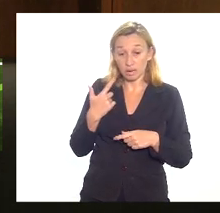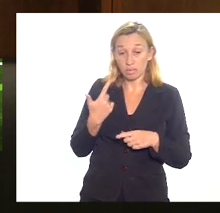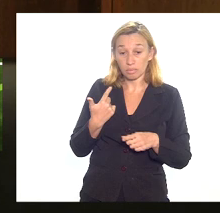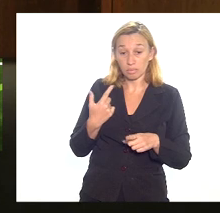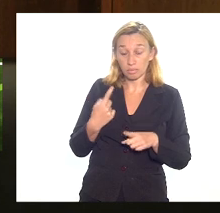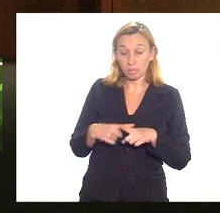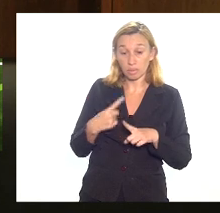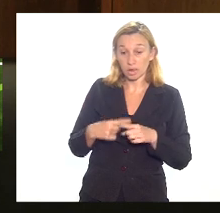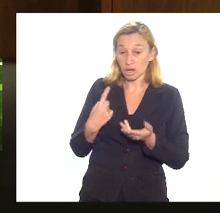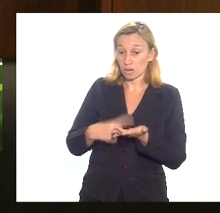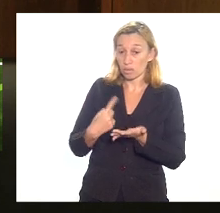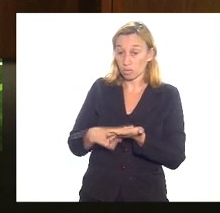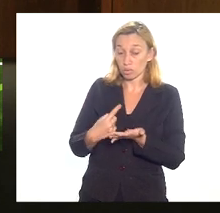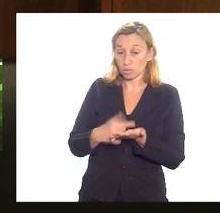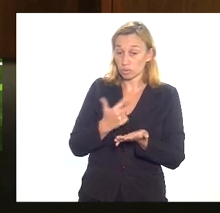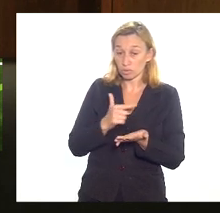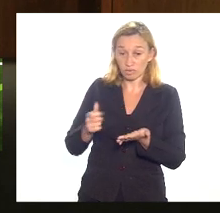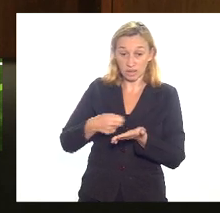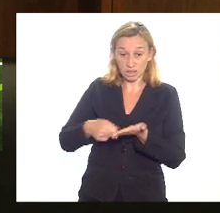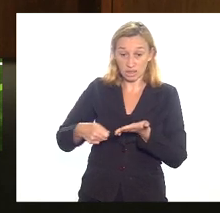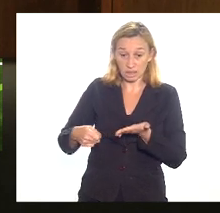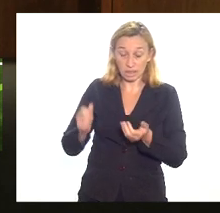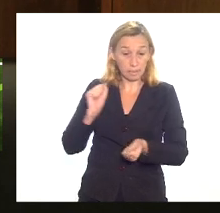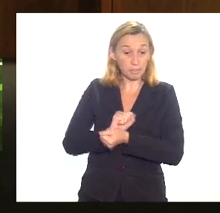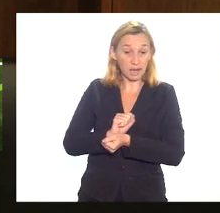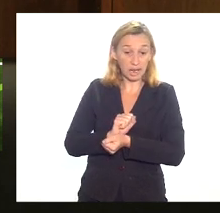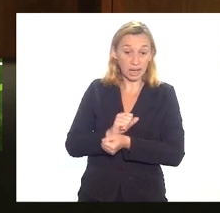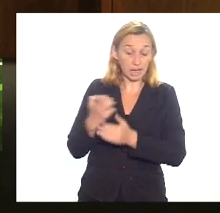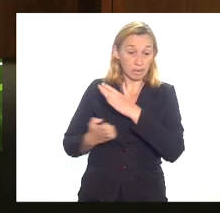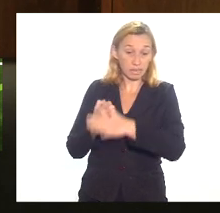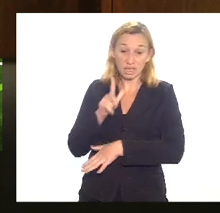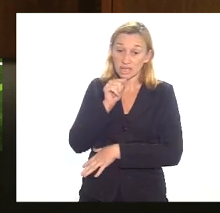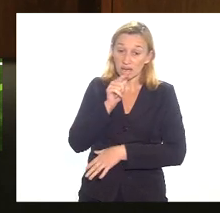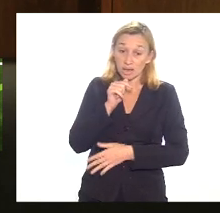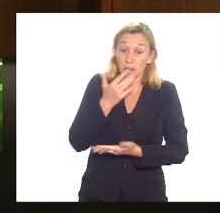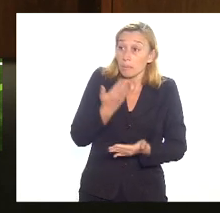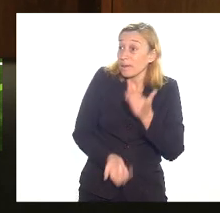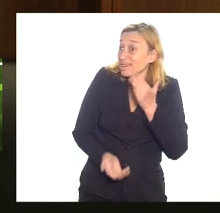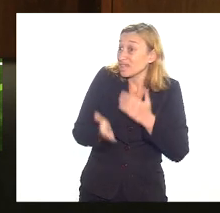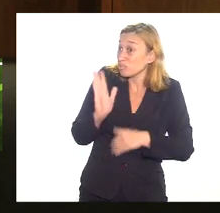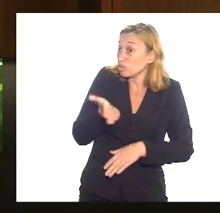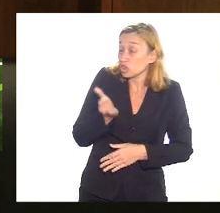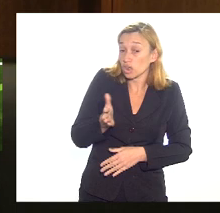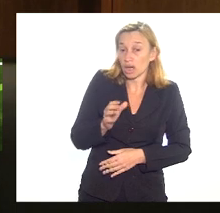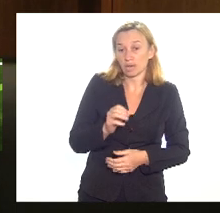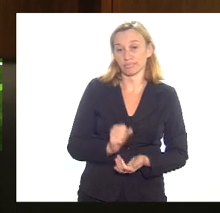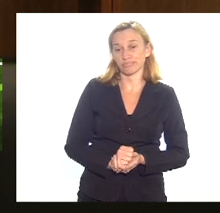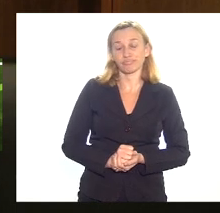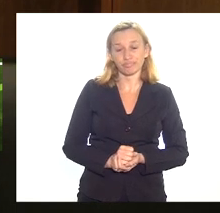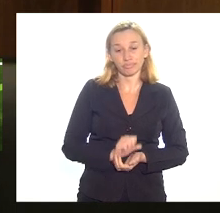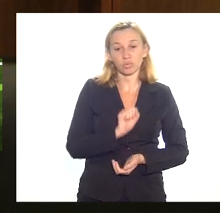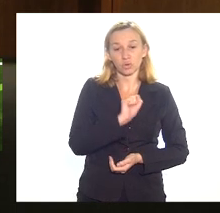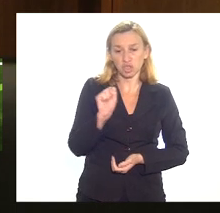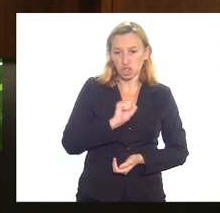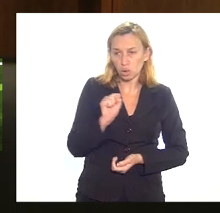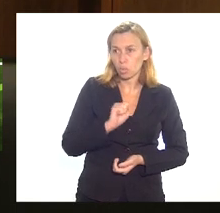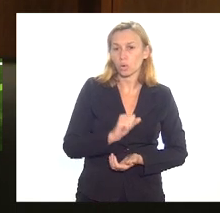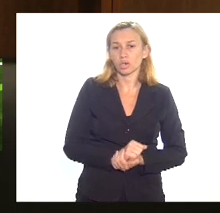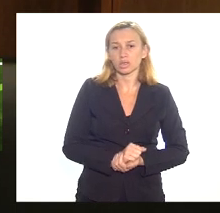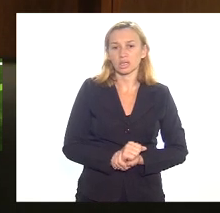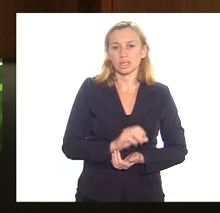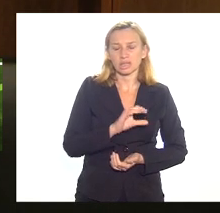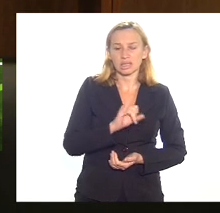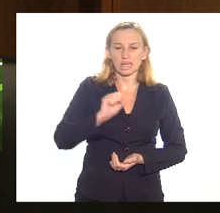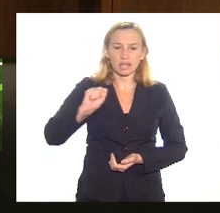iríamos parar a CEDAI porque nós não temos mais nada nós perdemos na Constituição de 88 com o